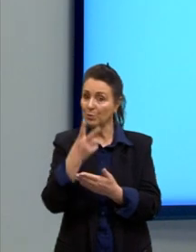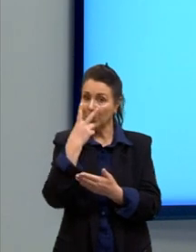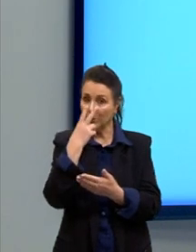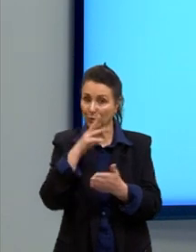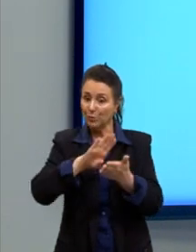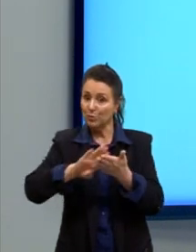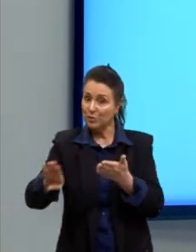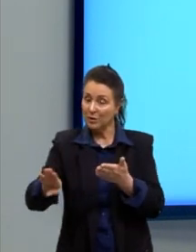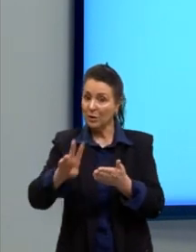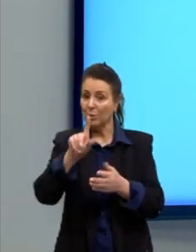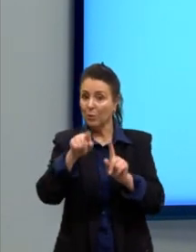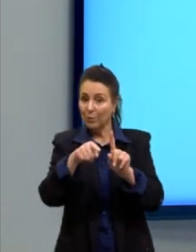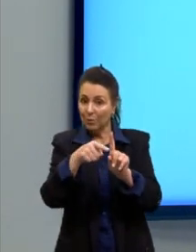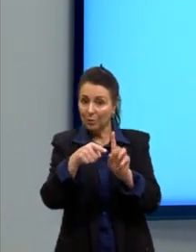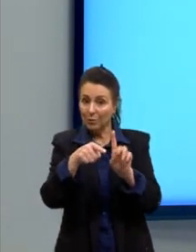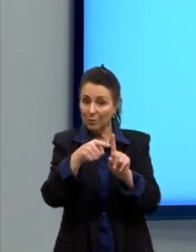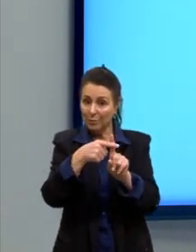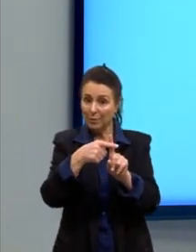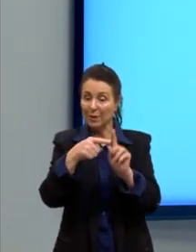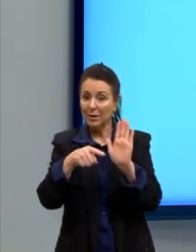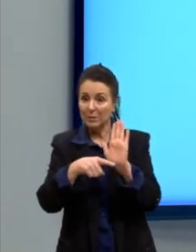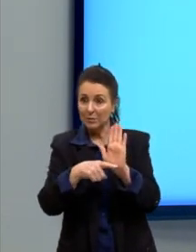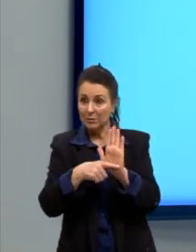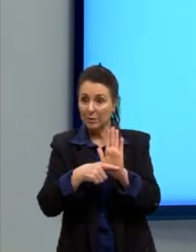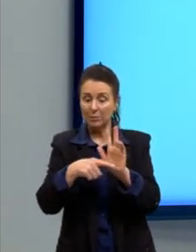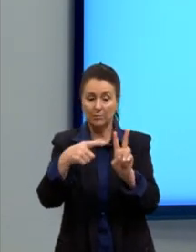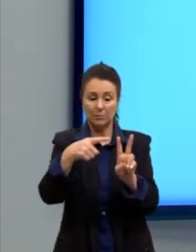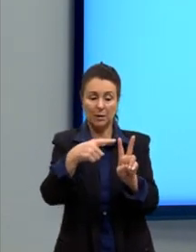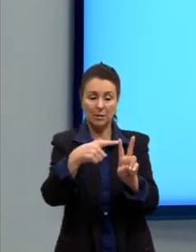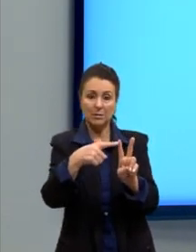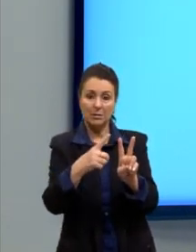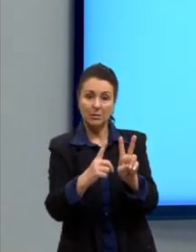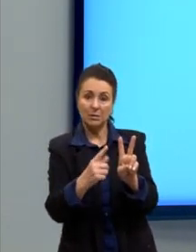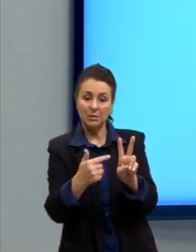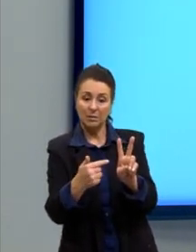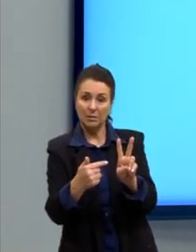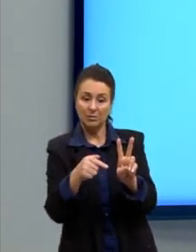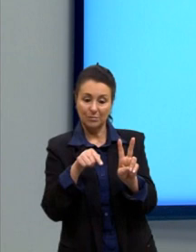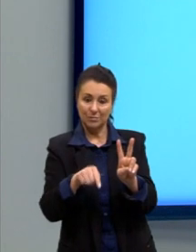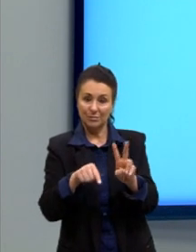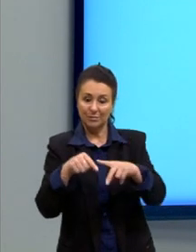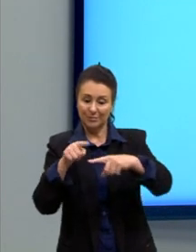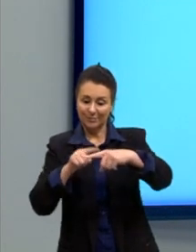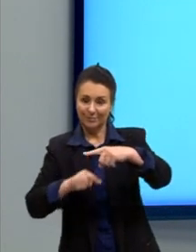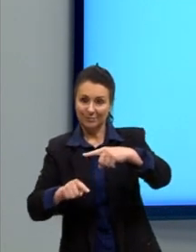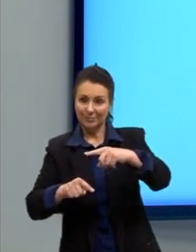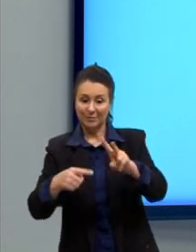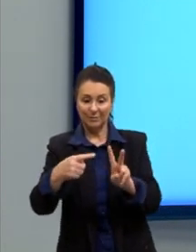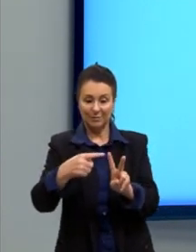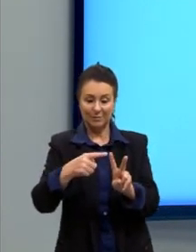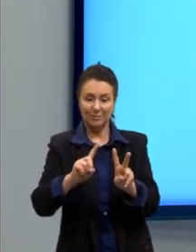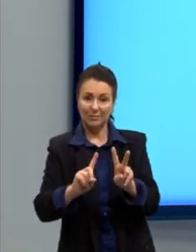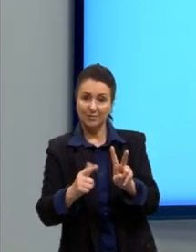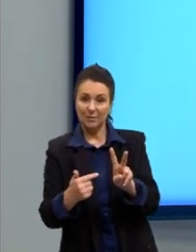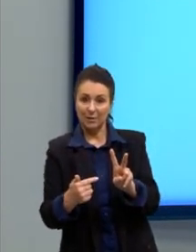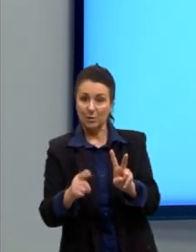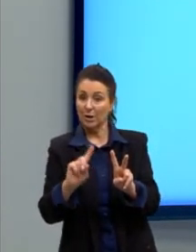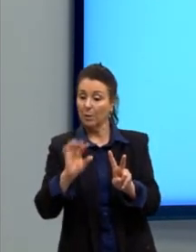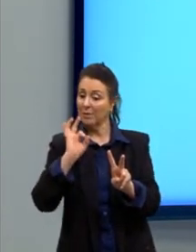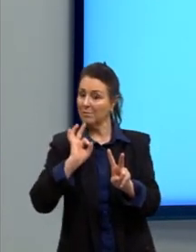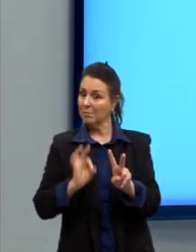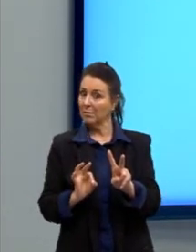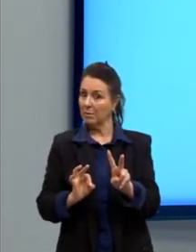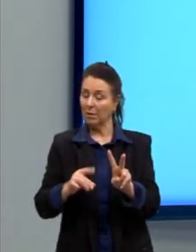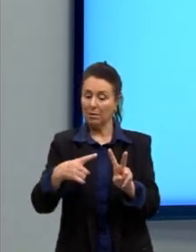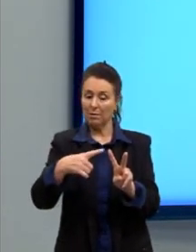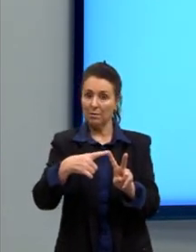E a raiz quadrada de 17 do denominador, novamente, não é uma raiz exata, nós precisamos